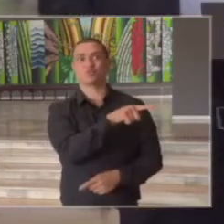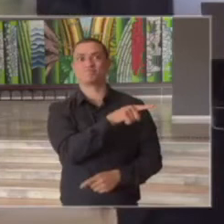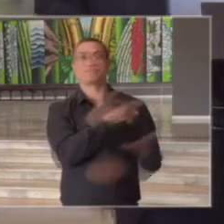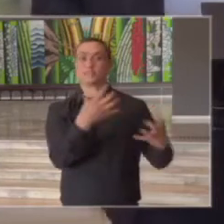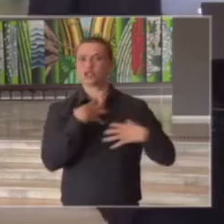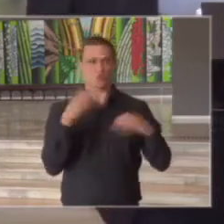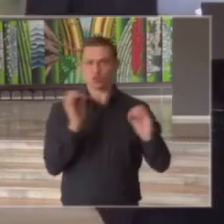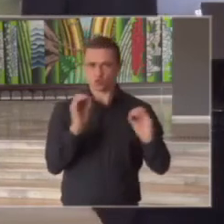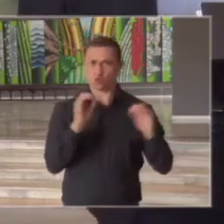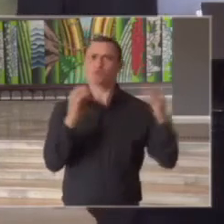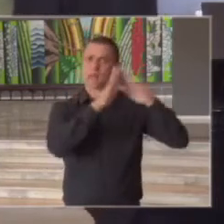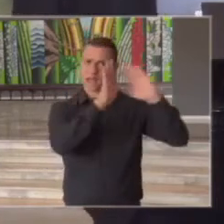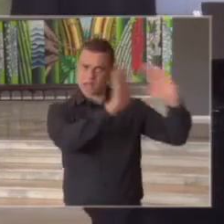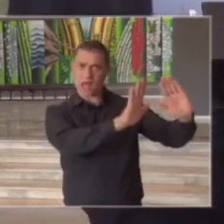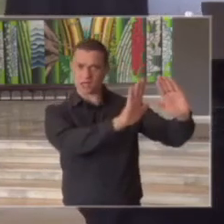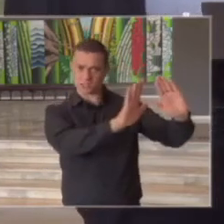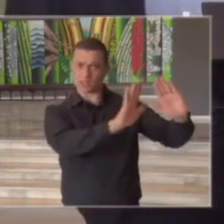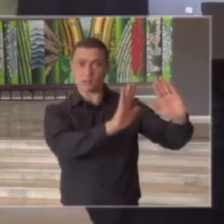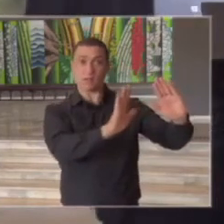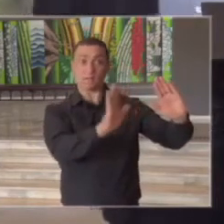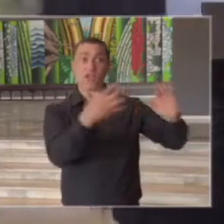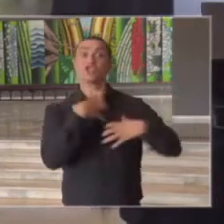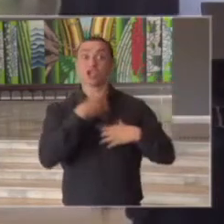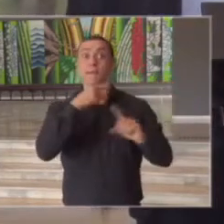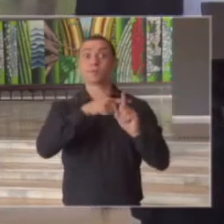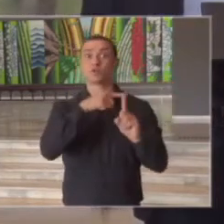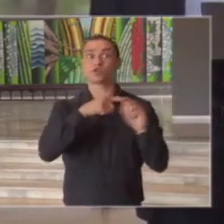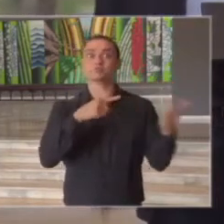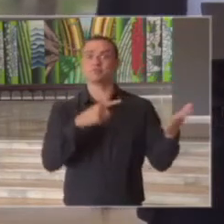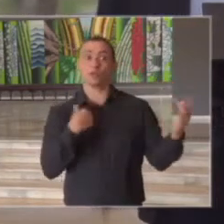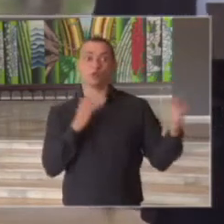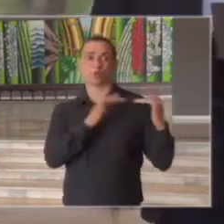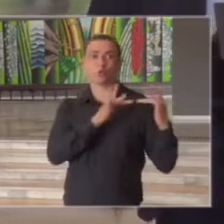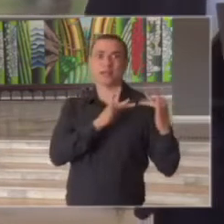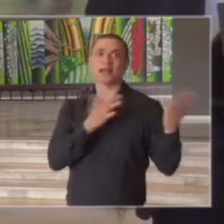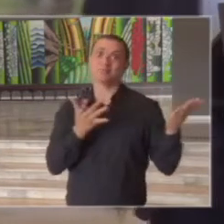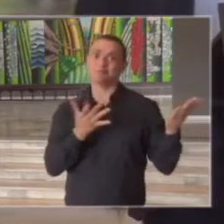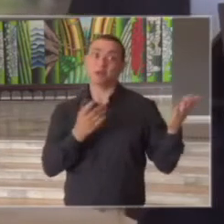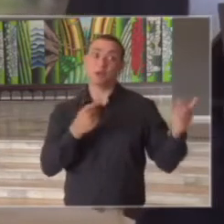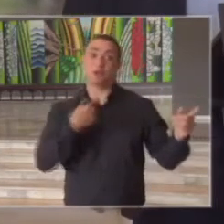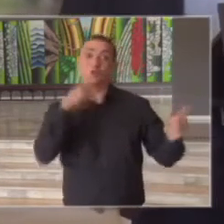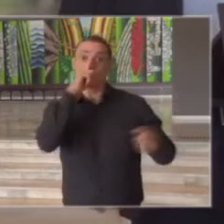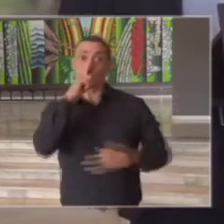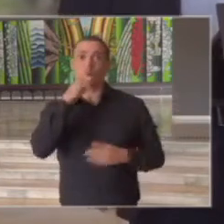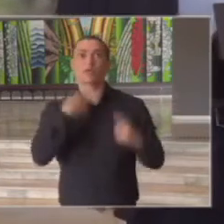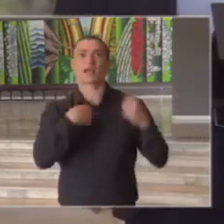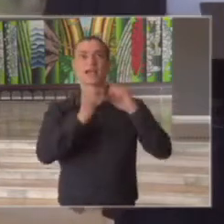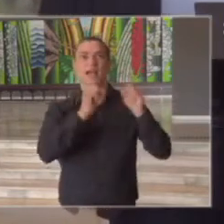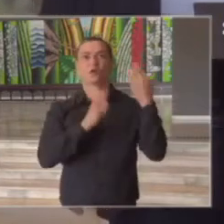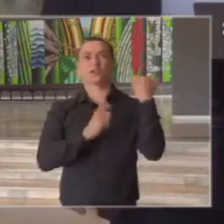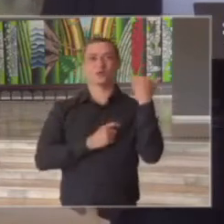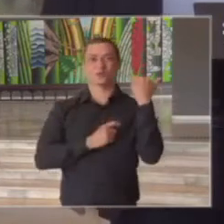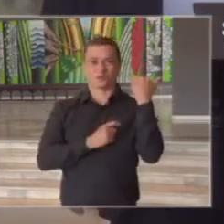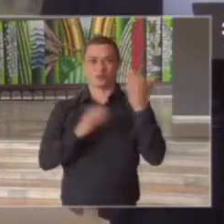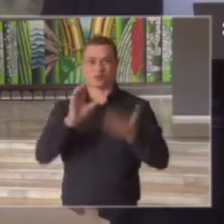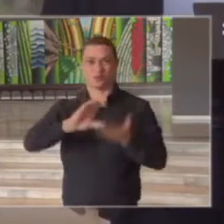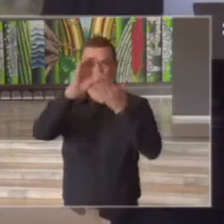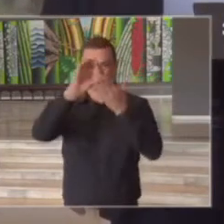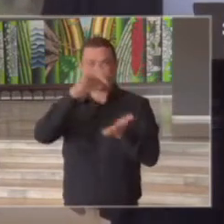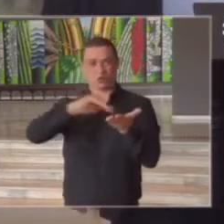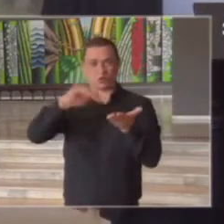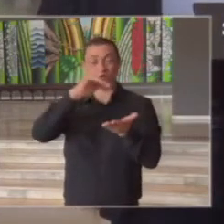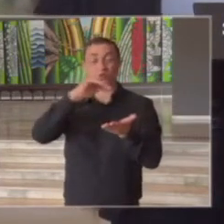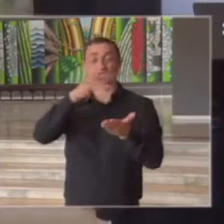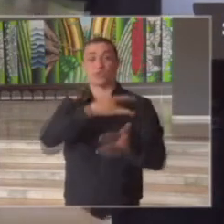assintomático está em casa em quarentena e nós tivemos esta semana a reunião do conselho de segurança pública do